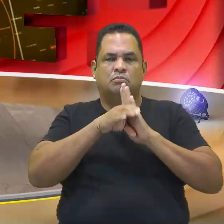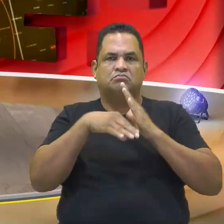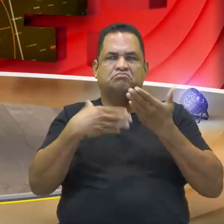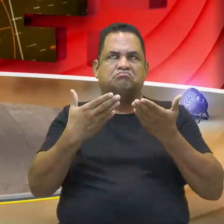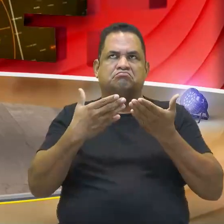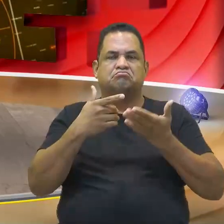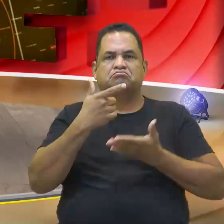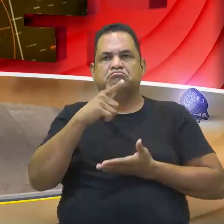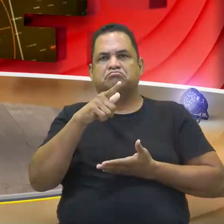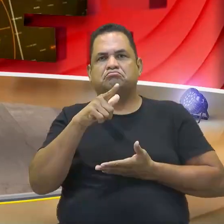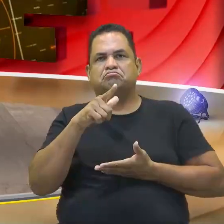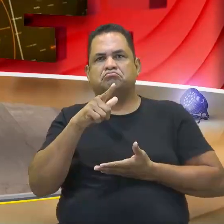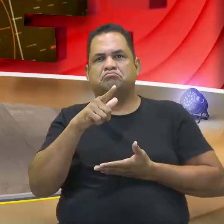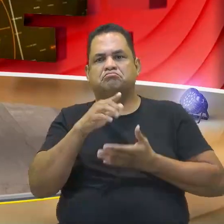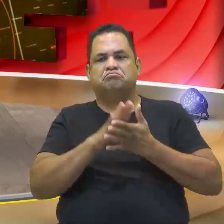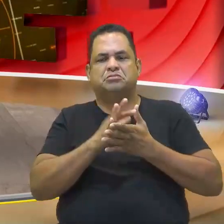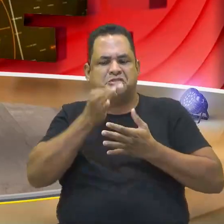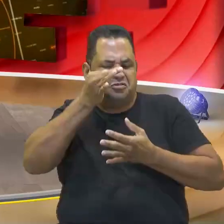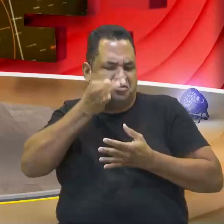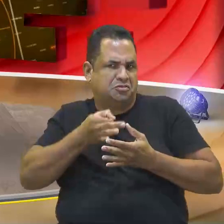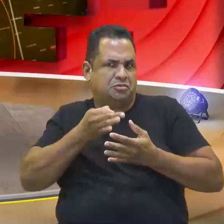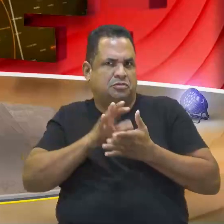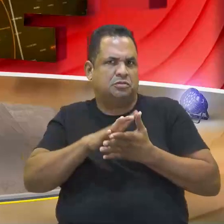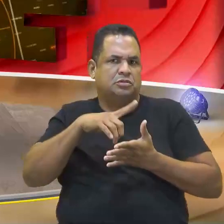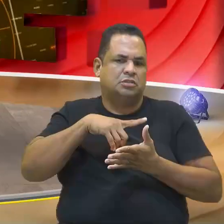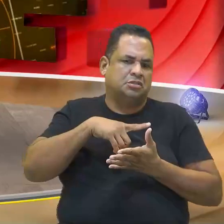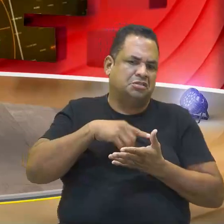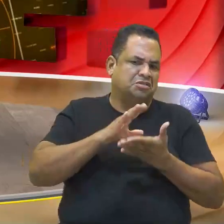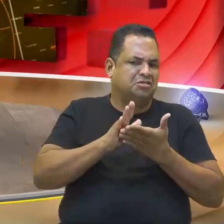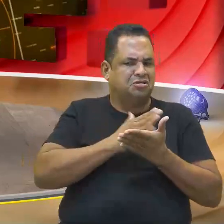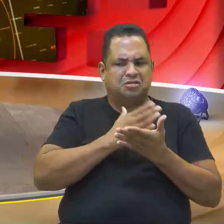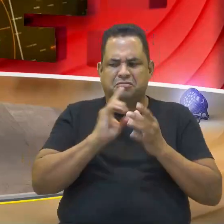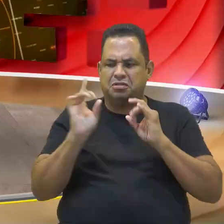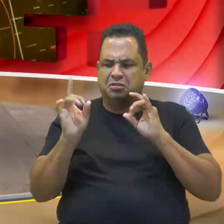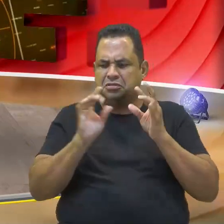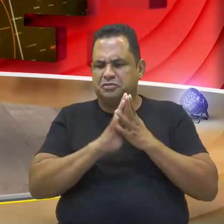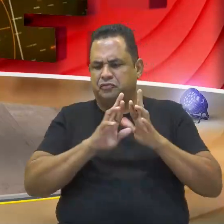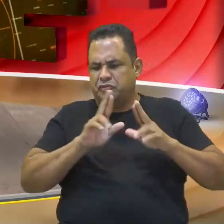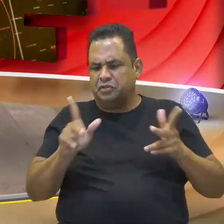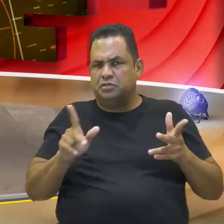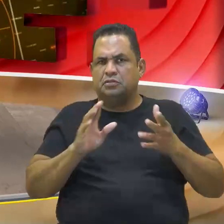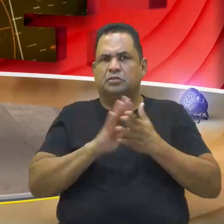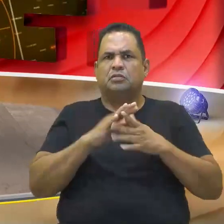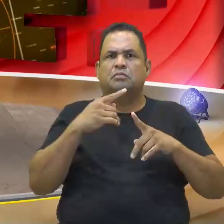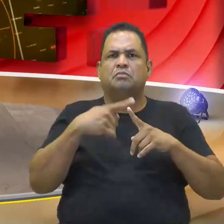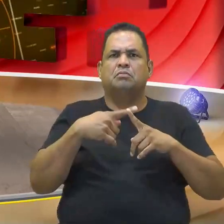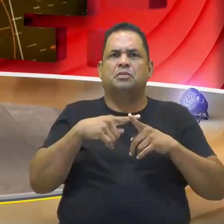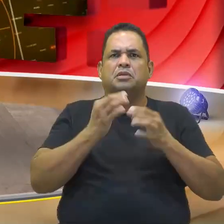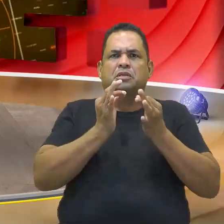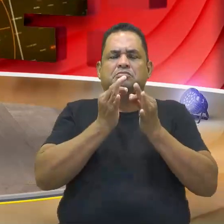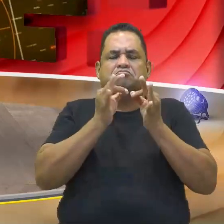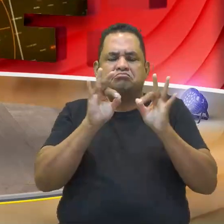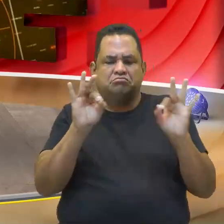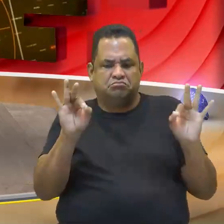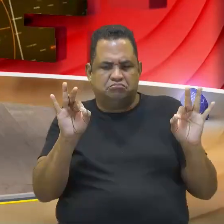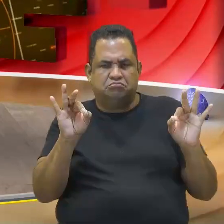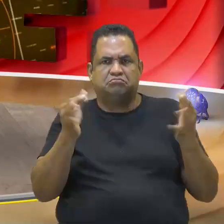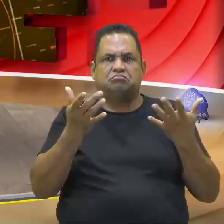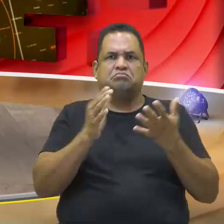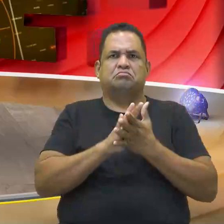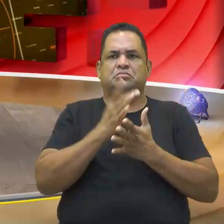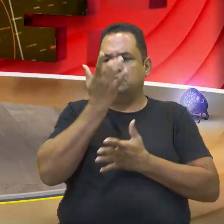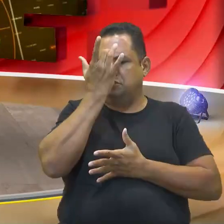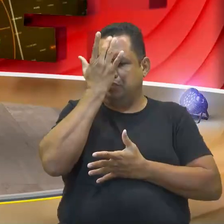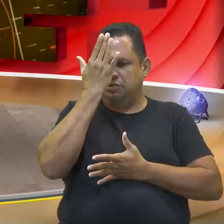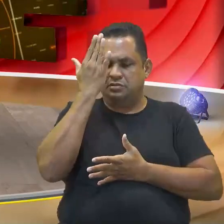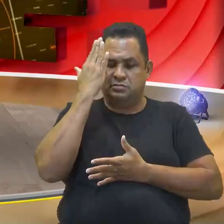negócio assim muito preciso. Tem livro que tem de um jeito, tem do outro. Por quê? Porque ele é uma coisa muito simples. É uma coisa bem fácil de